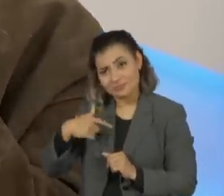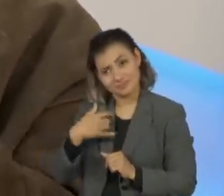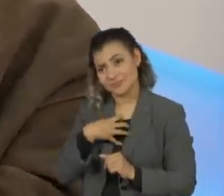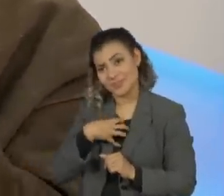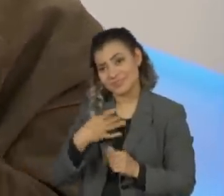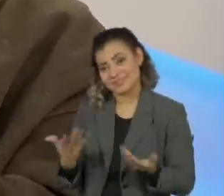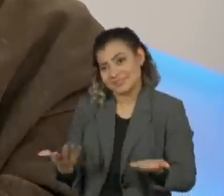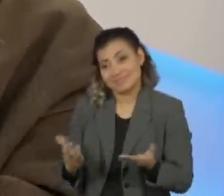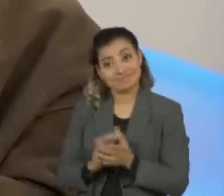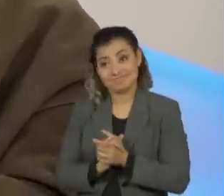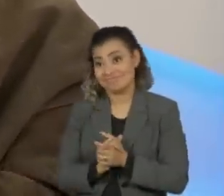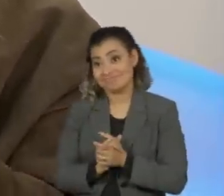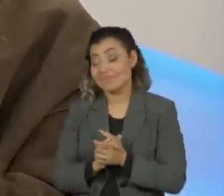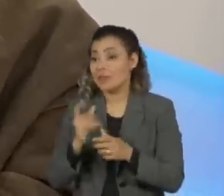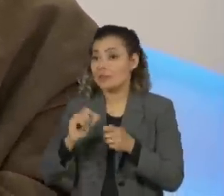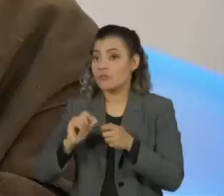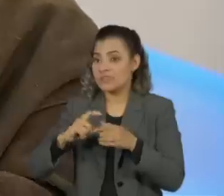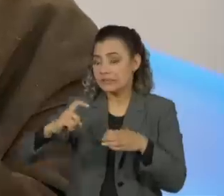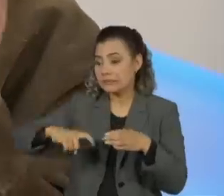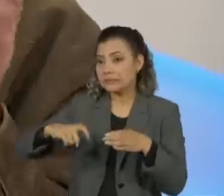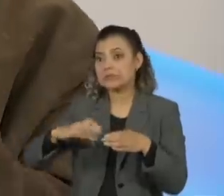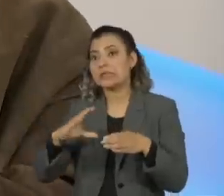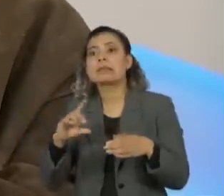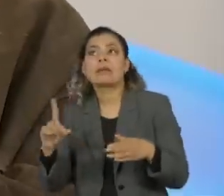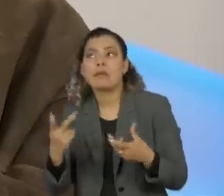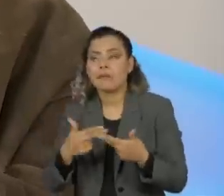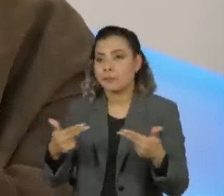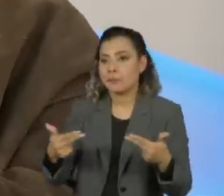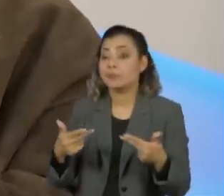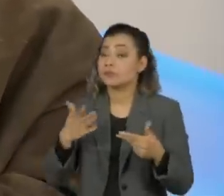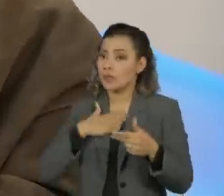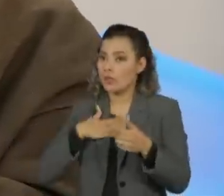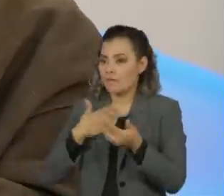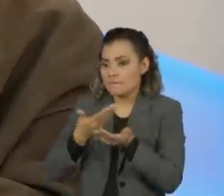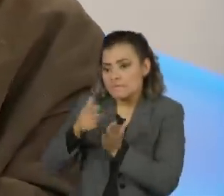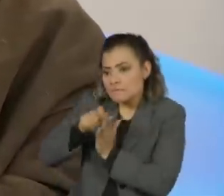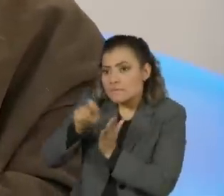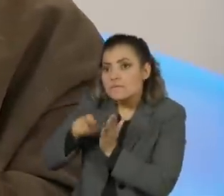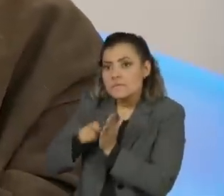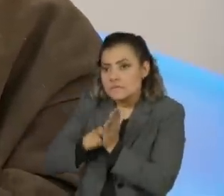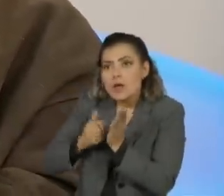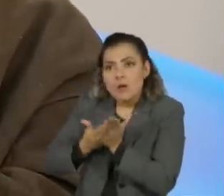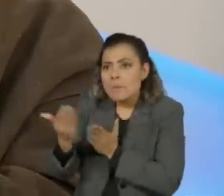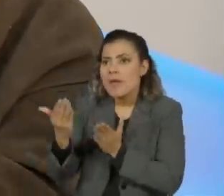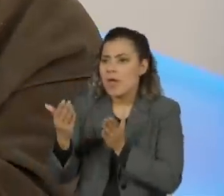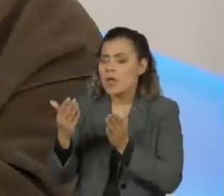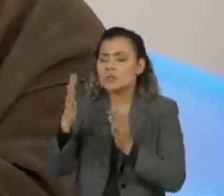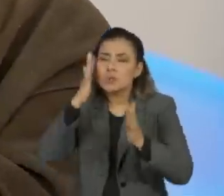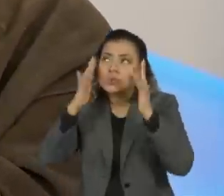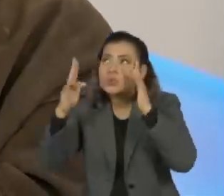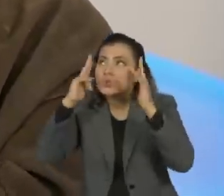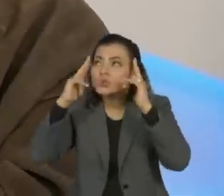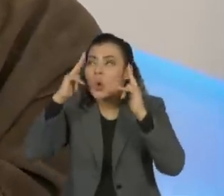assim, eu vou fazer um disco, aí eu tenho que fazer um disco, então vou, abro o caderno e começo a escrever, aí eu sonho,